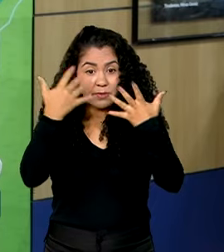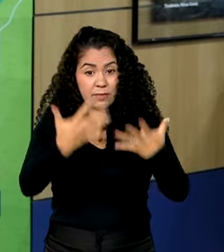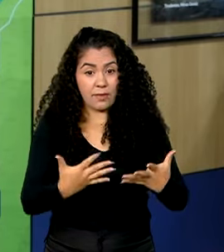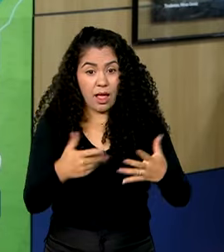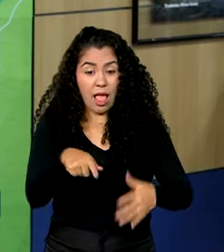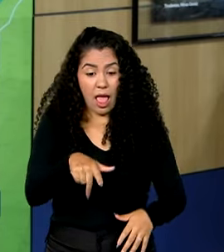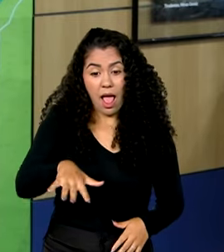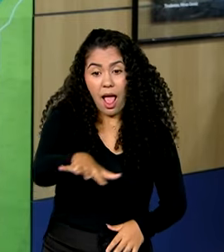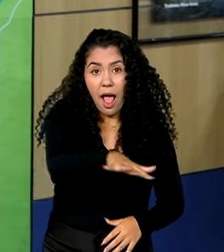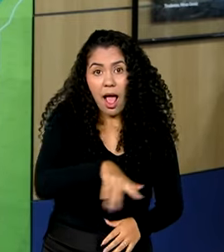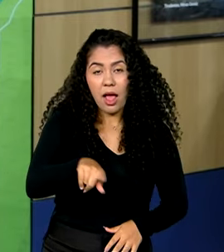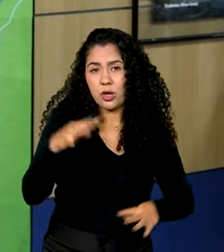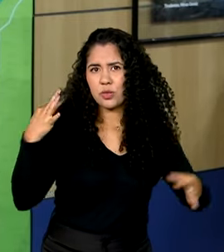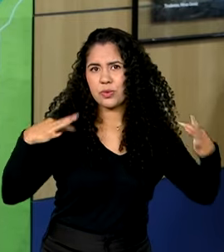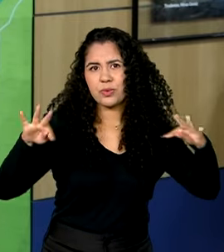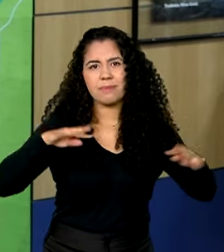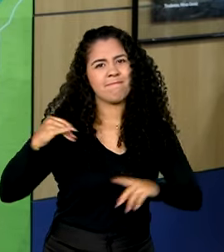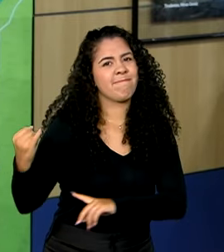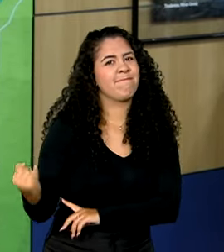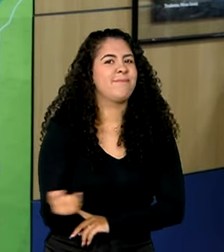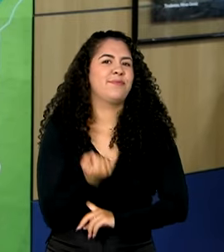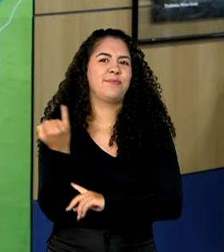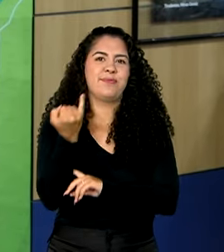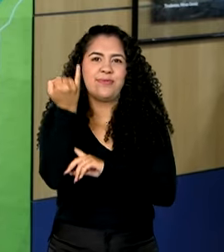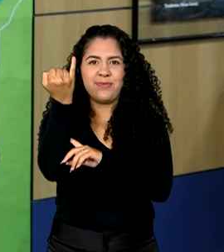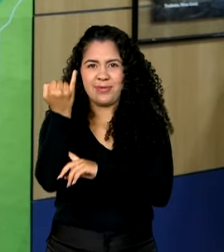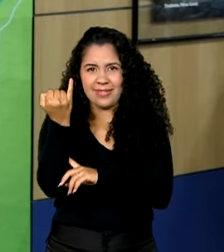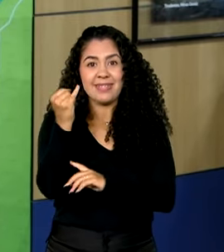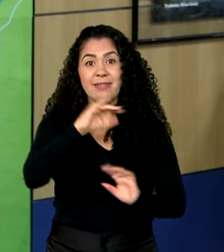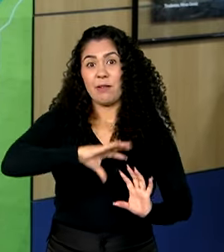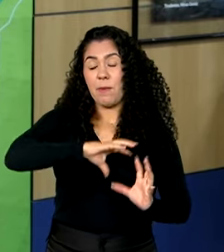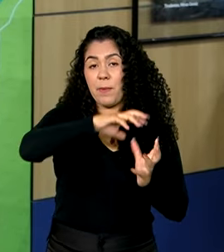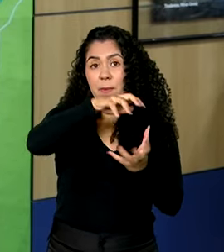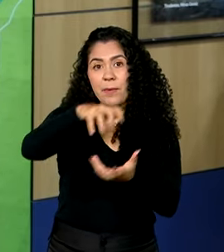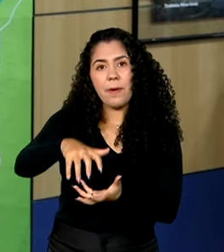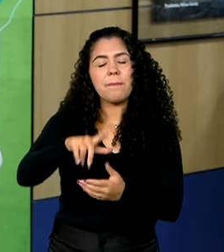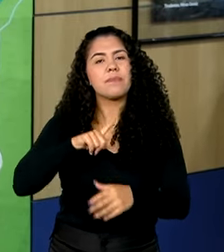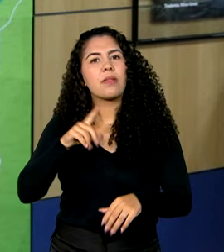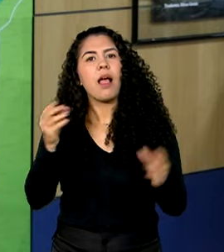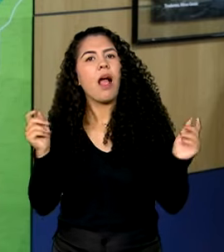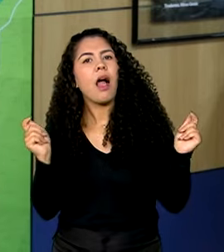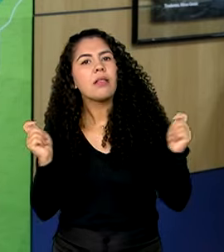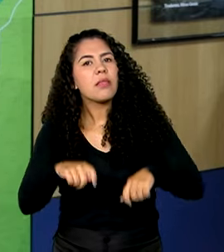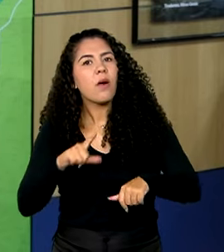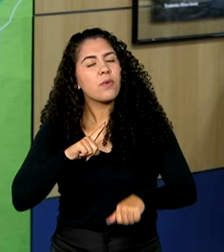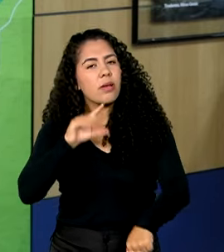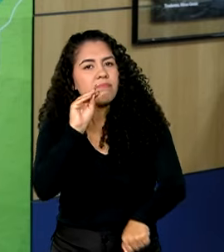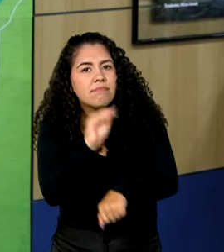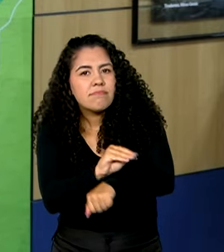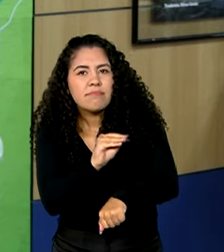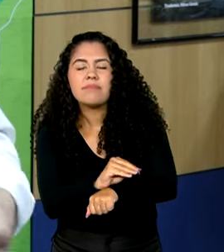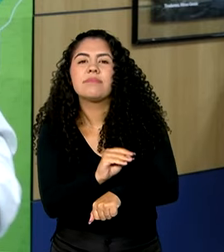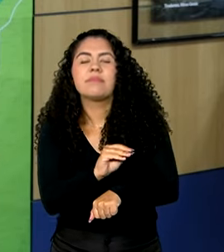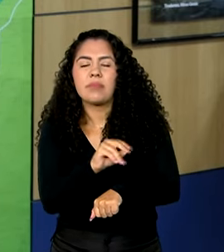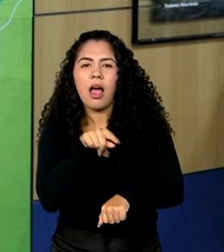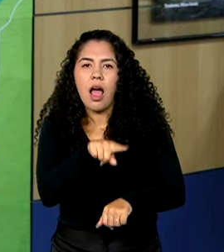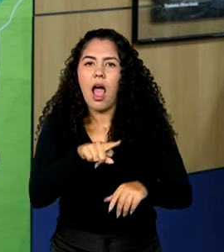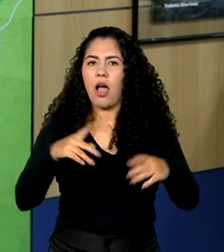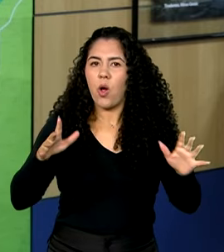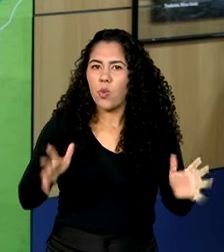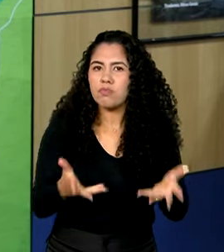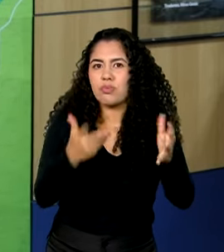desempenha um papel crucial no cenário turístico global, ajudando a preservar e promover a cultura brasileira e